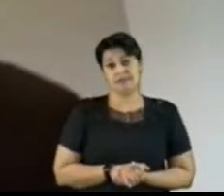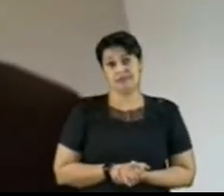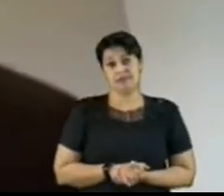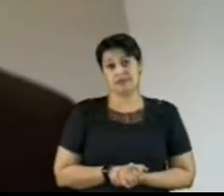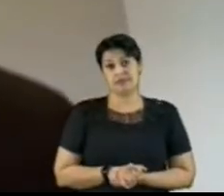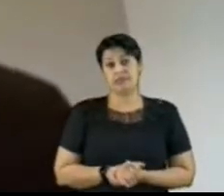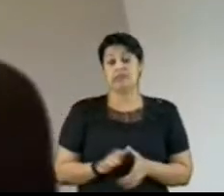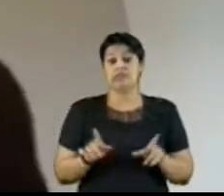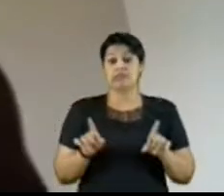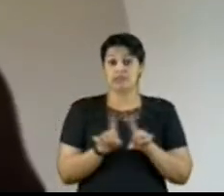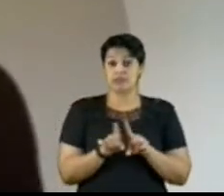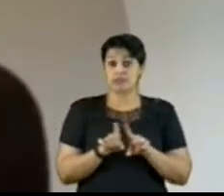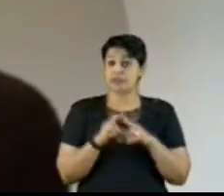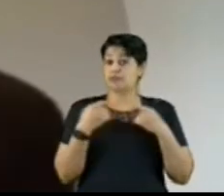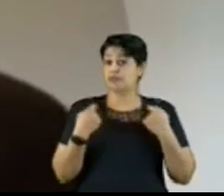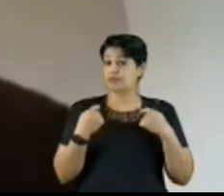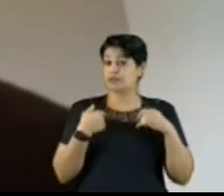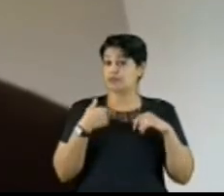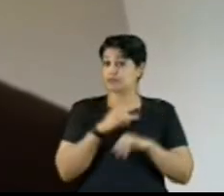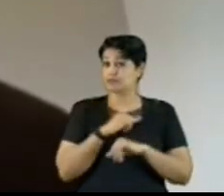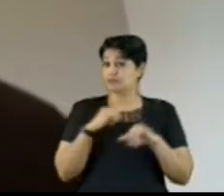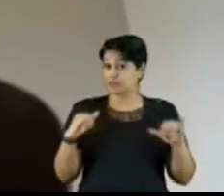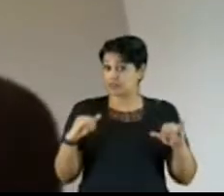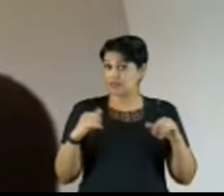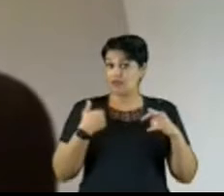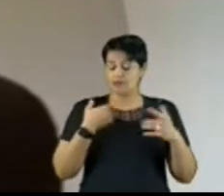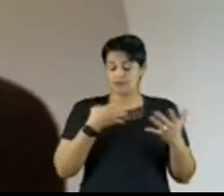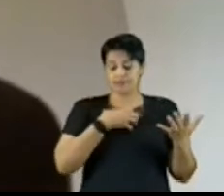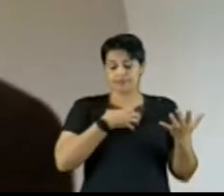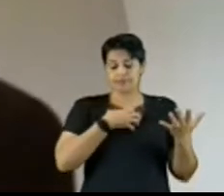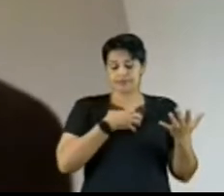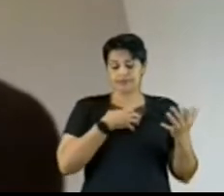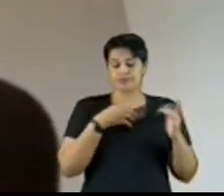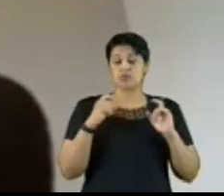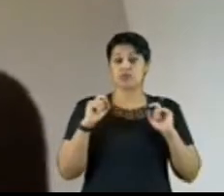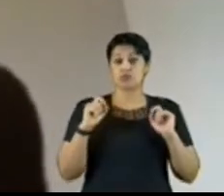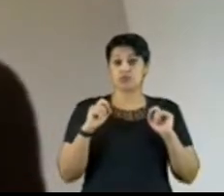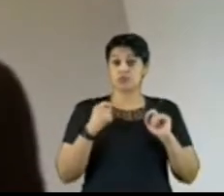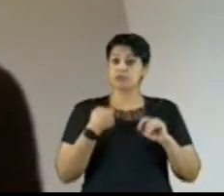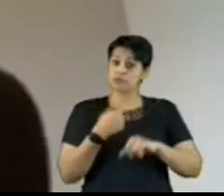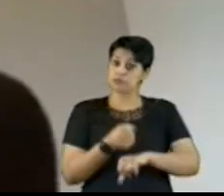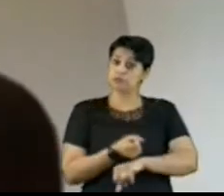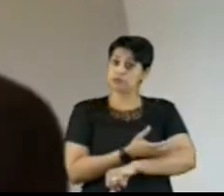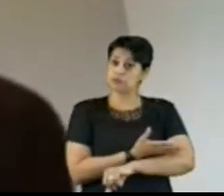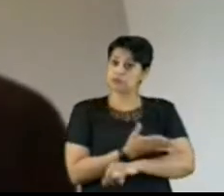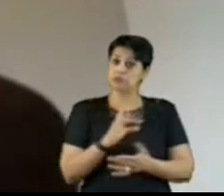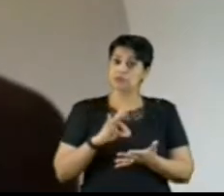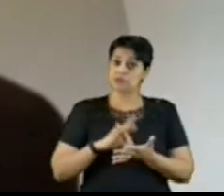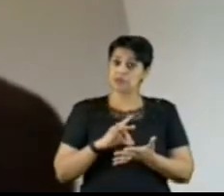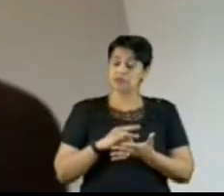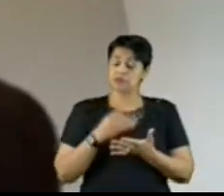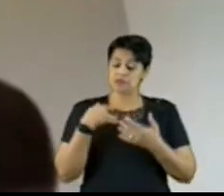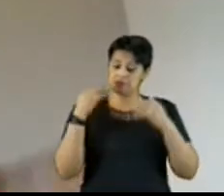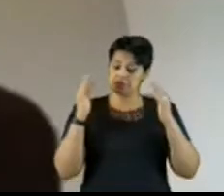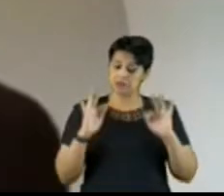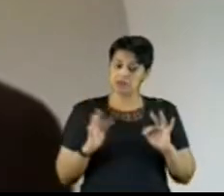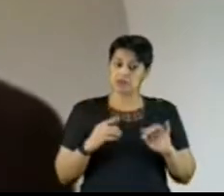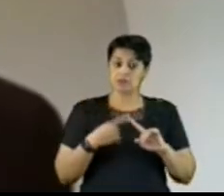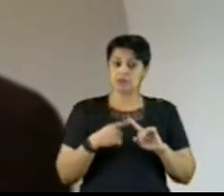Presidente, deixar de registrar, portanto, a minha satisfação com o avanço, ainda que tardio,